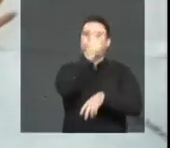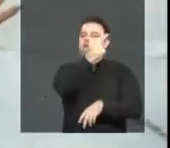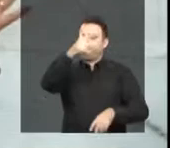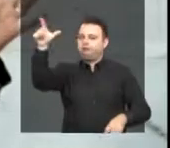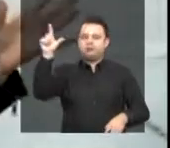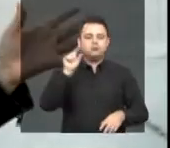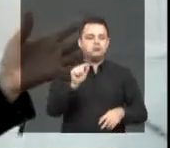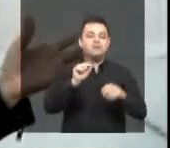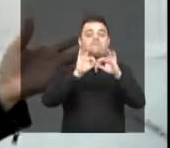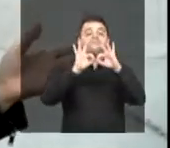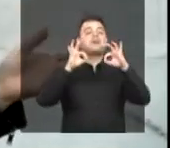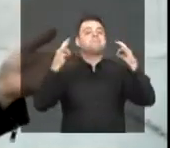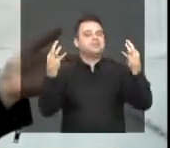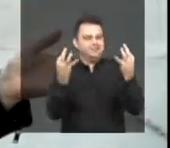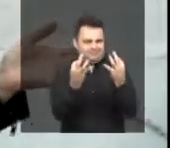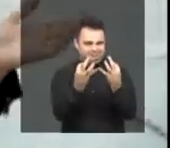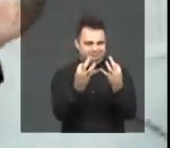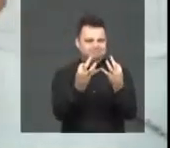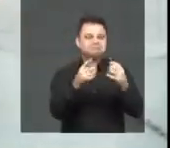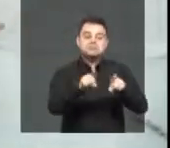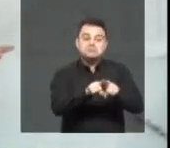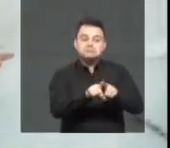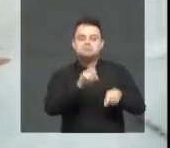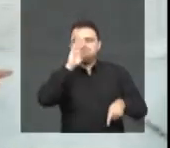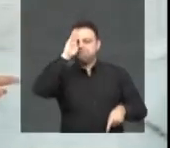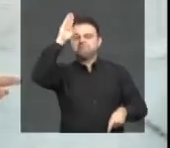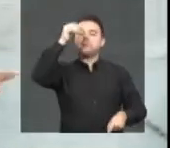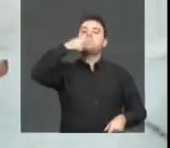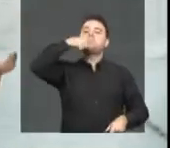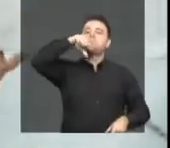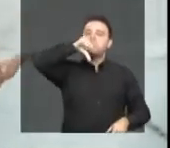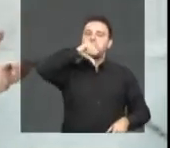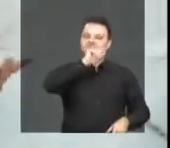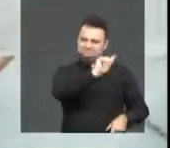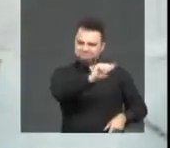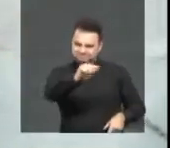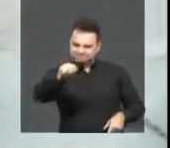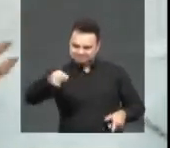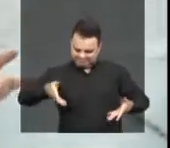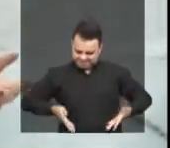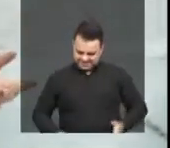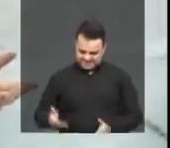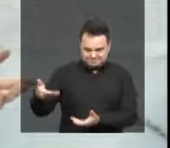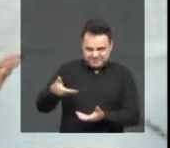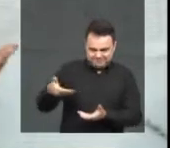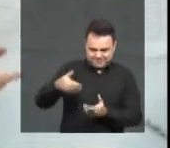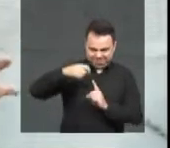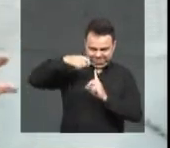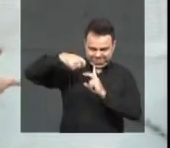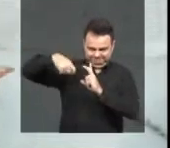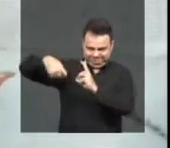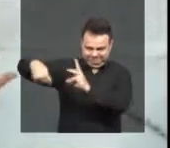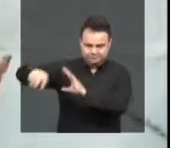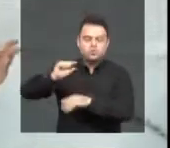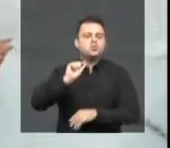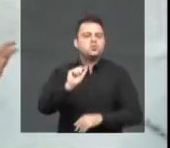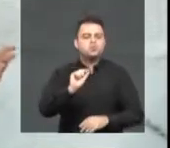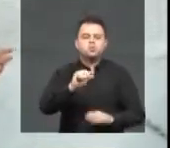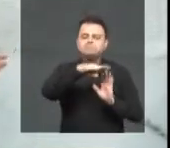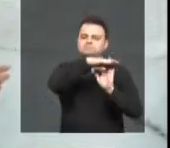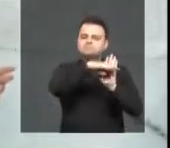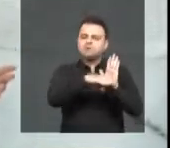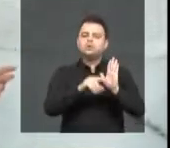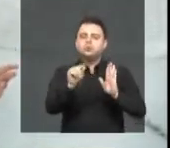das famílias e especialmente das mães, das puéteras, que é um programa de